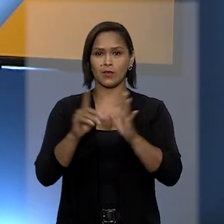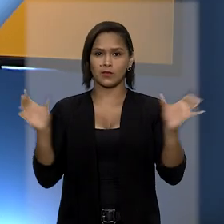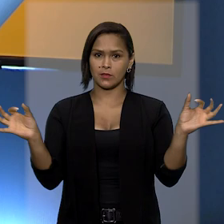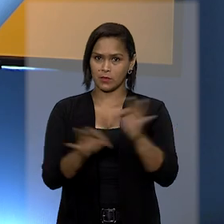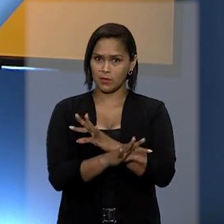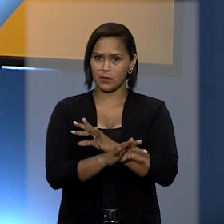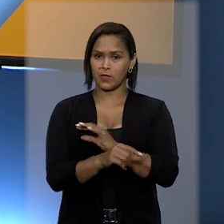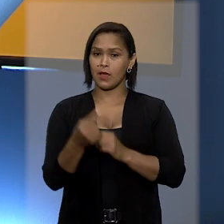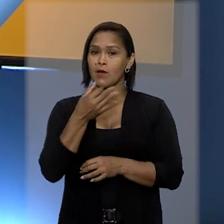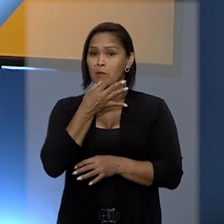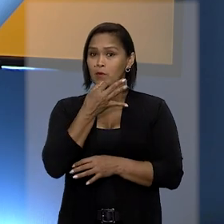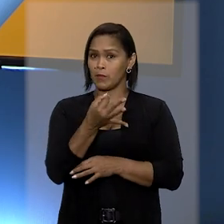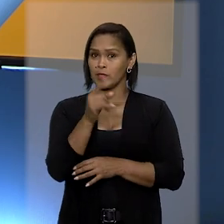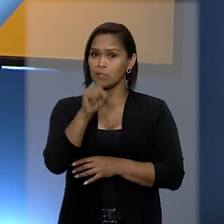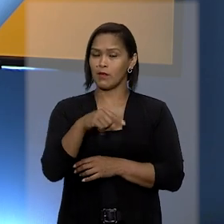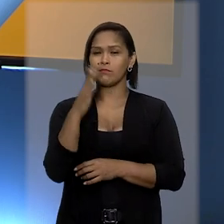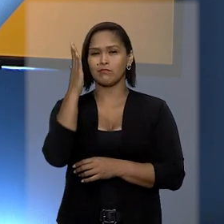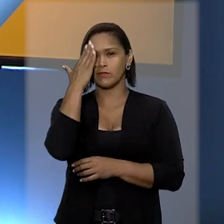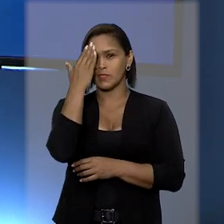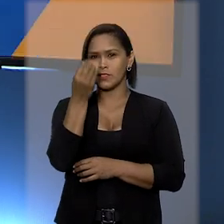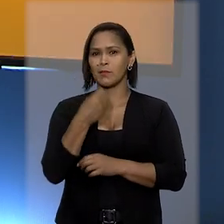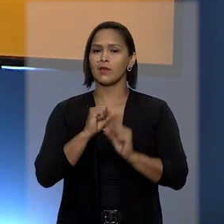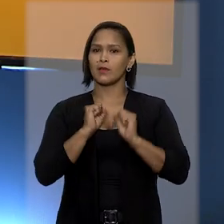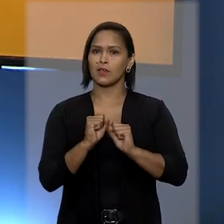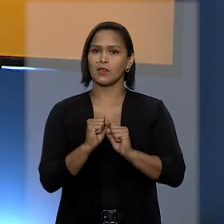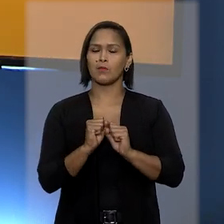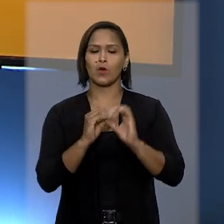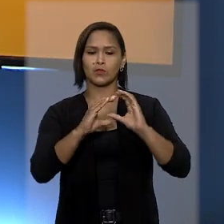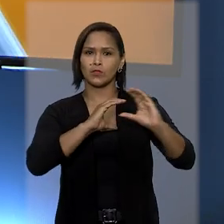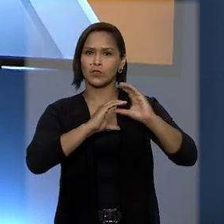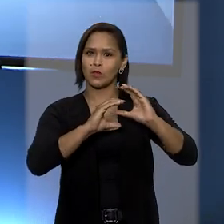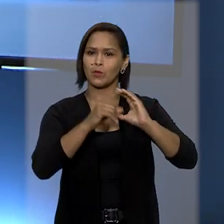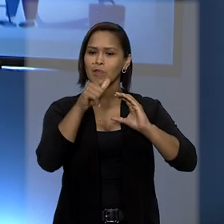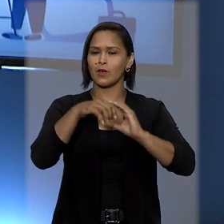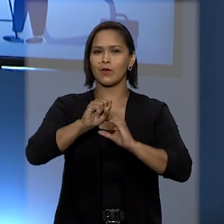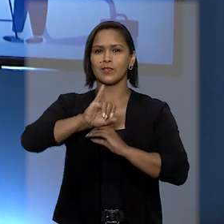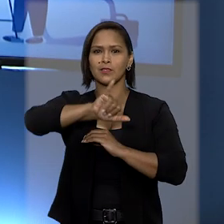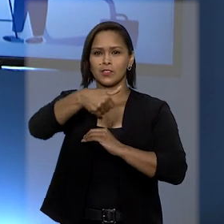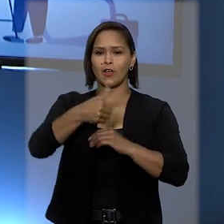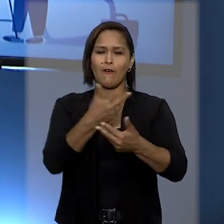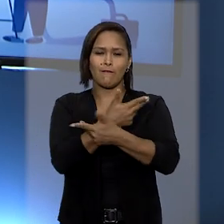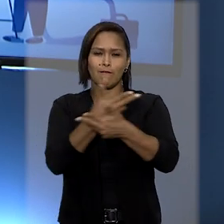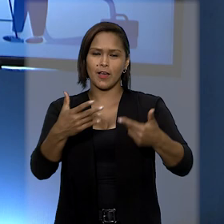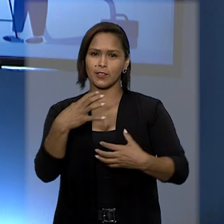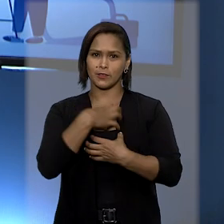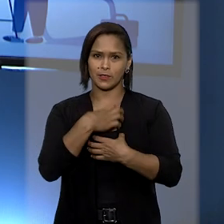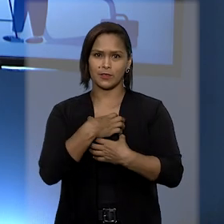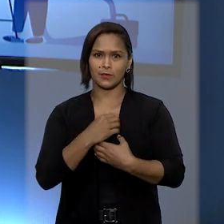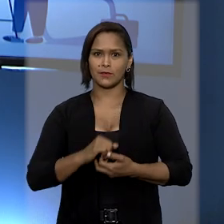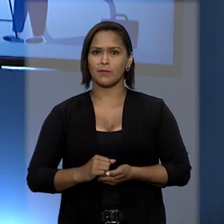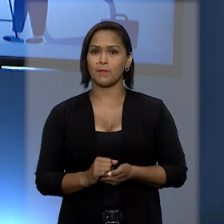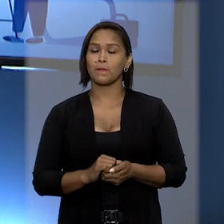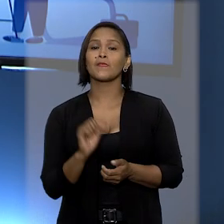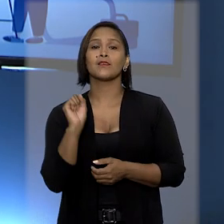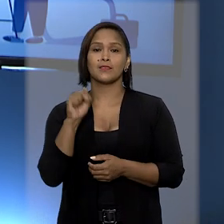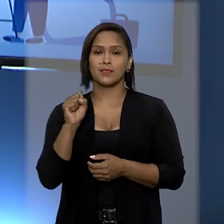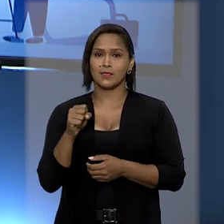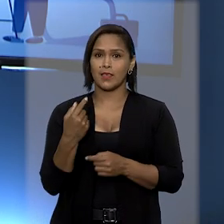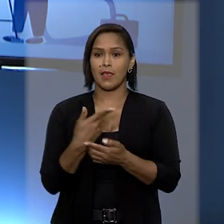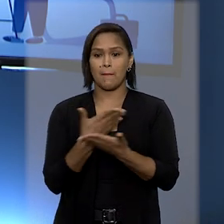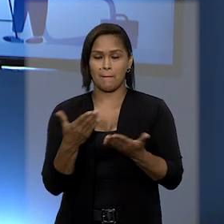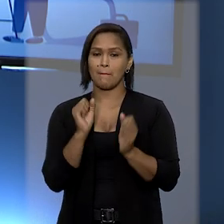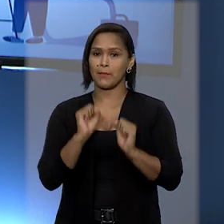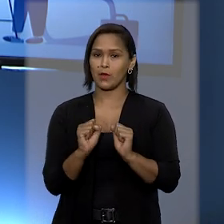de terminar, uma dica. Você sabia que pode se comunicar com o STJ de várias maneiras? Pois é!